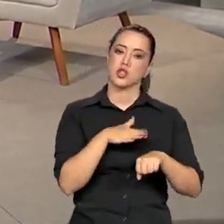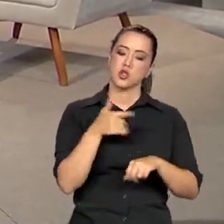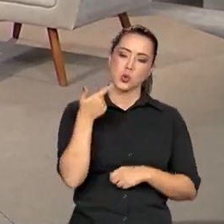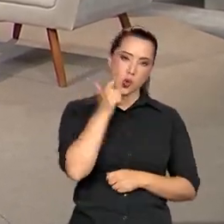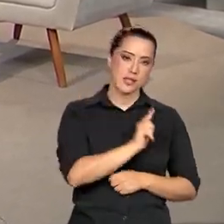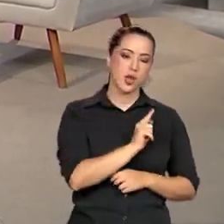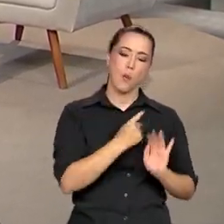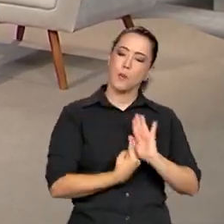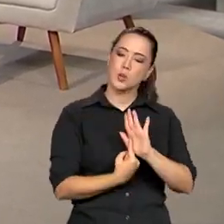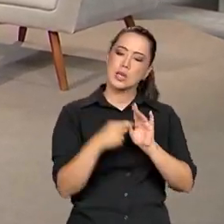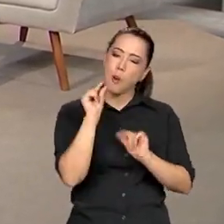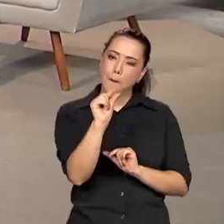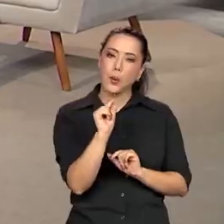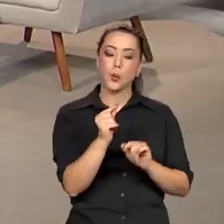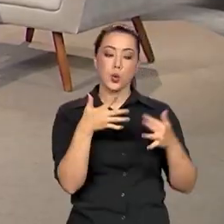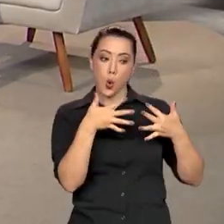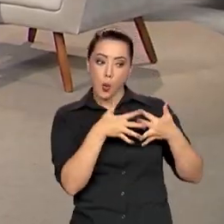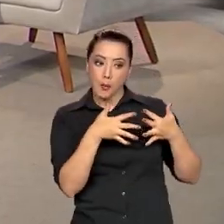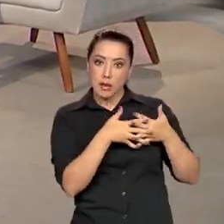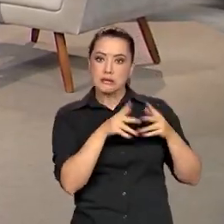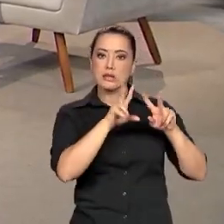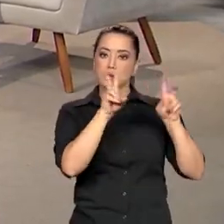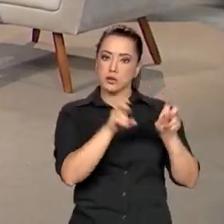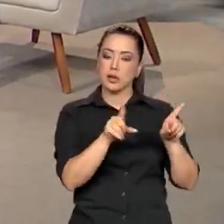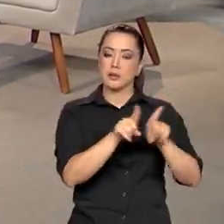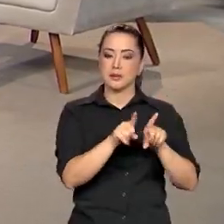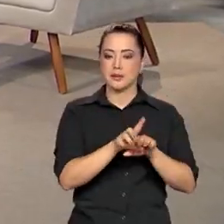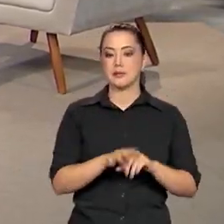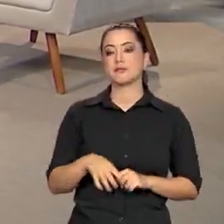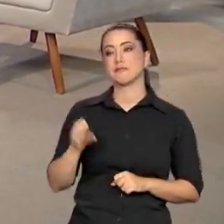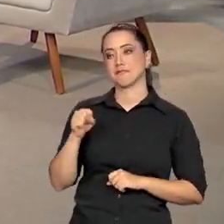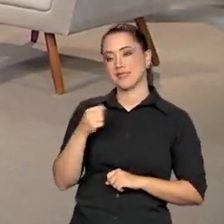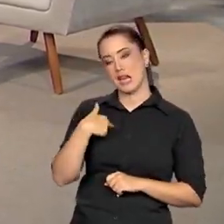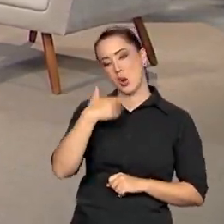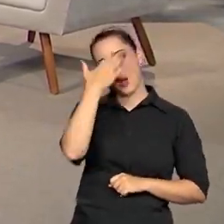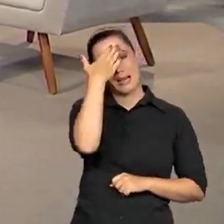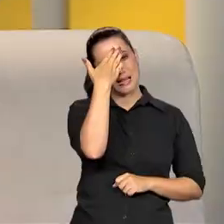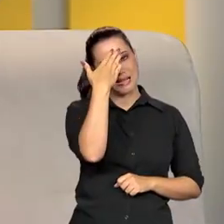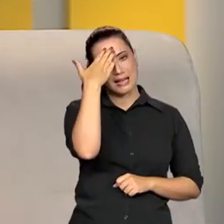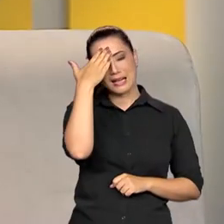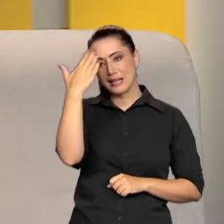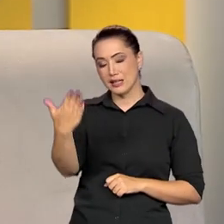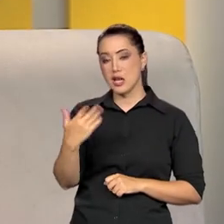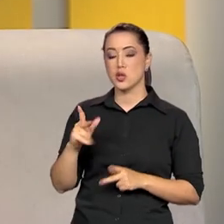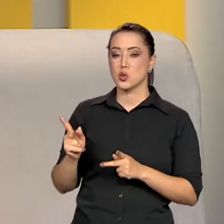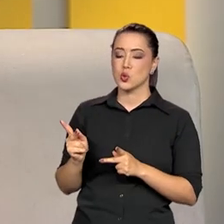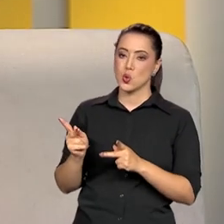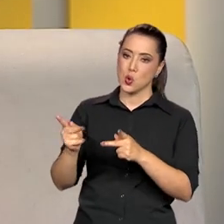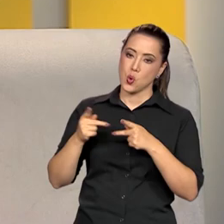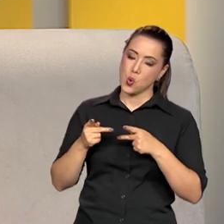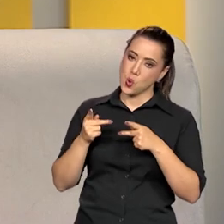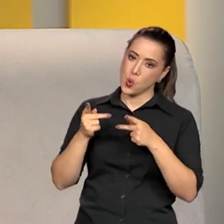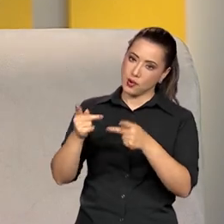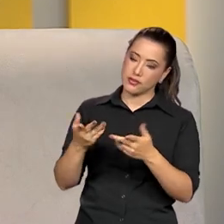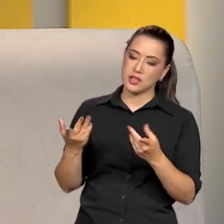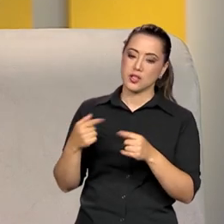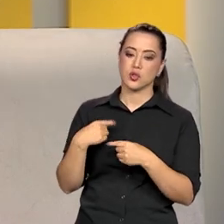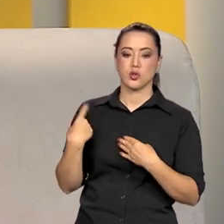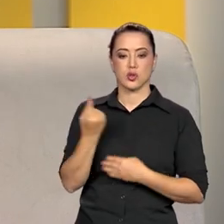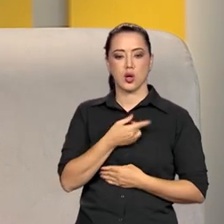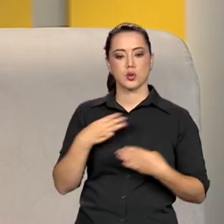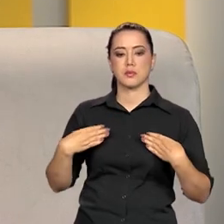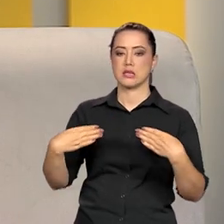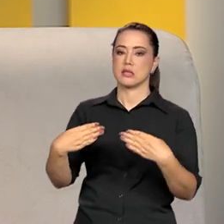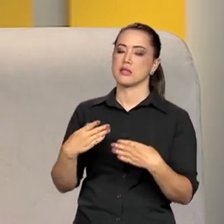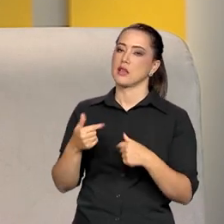mostrar um pouquinho a complexidade do tema também, né? Não, com certeza. Obrigada pelo convite. O Ministério da Igualdade Racial está lá à disposição. Sempre